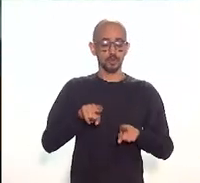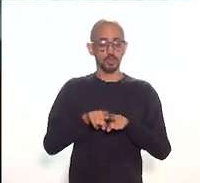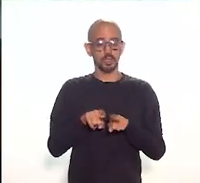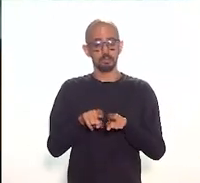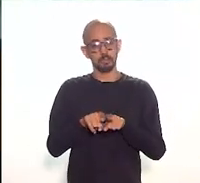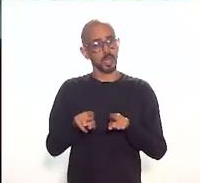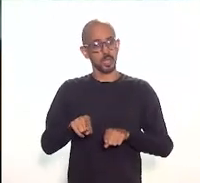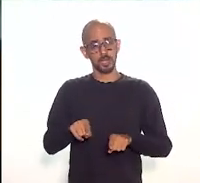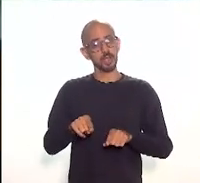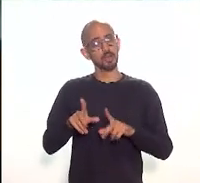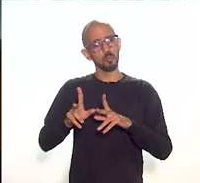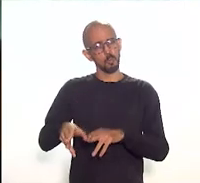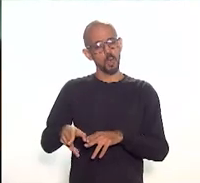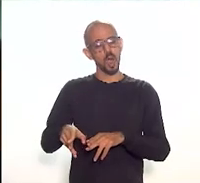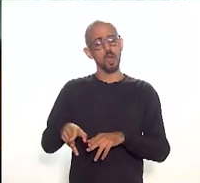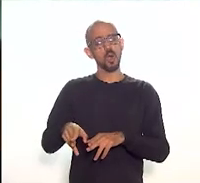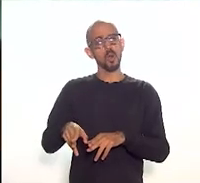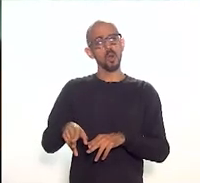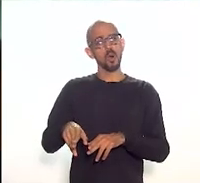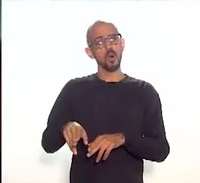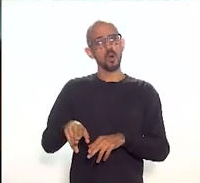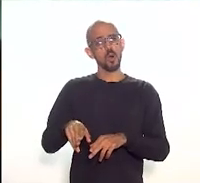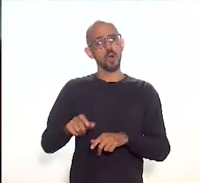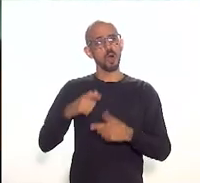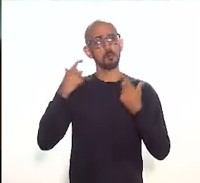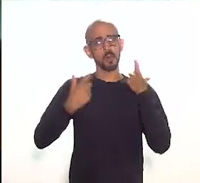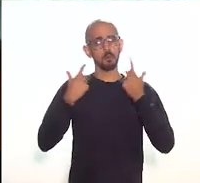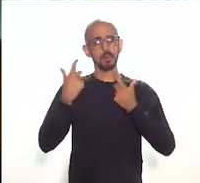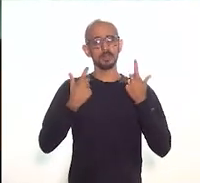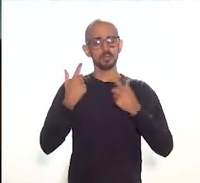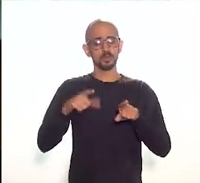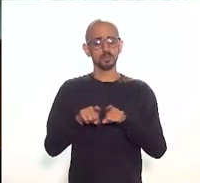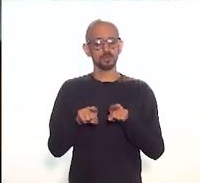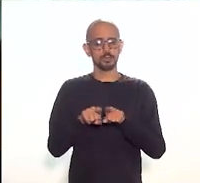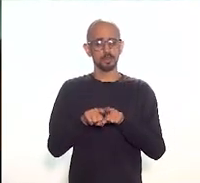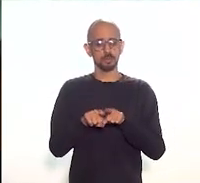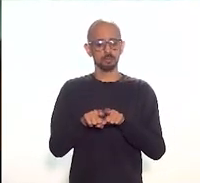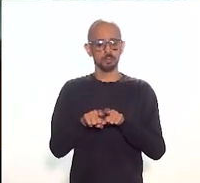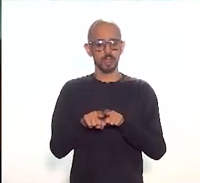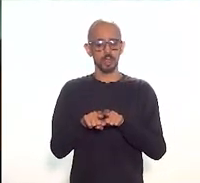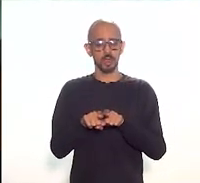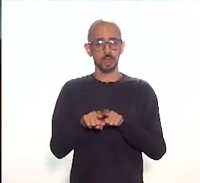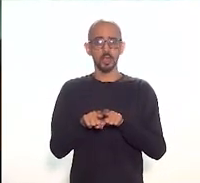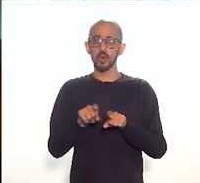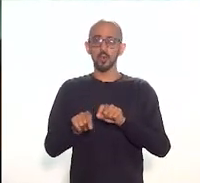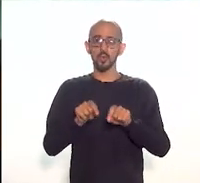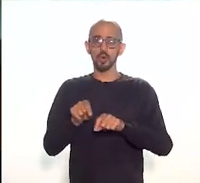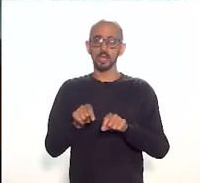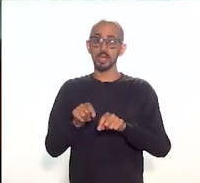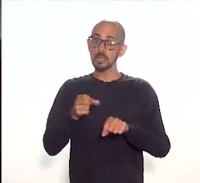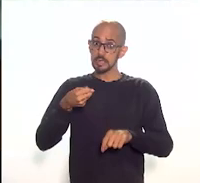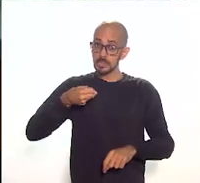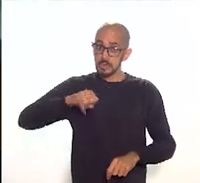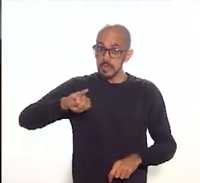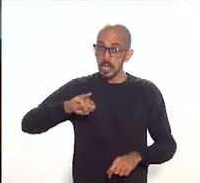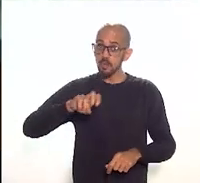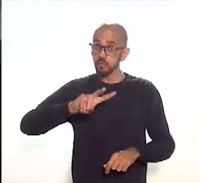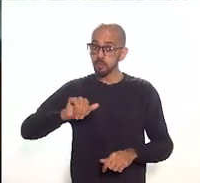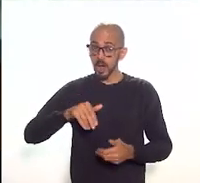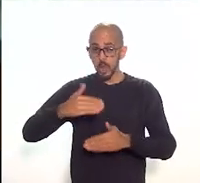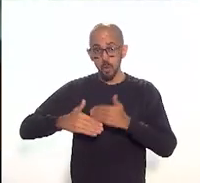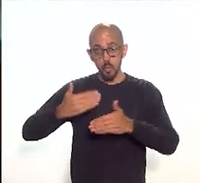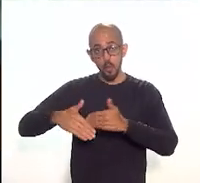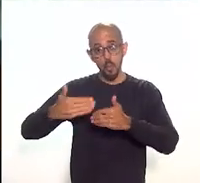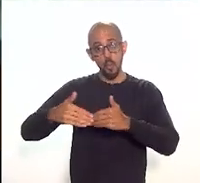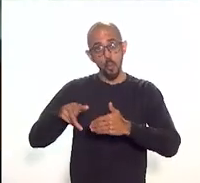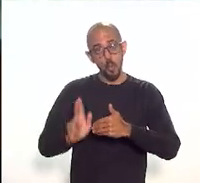nesse mesmo sentido da preocupação com a efetividade do projeto, quer dizer, como o André falou, que muitas